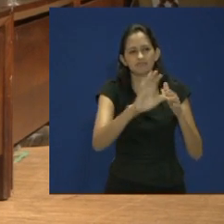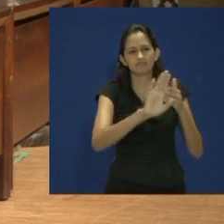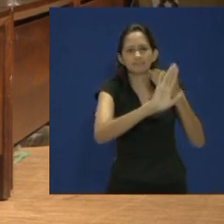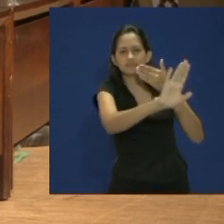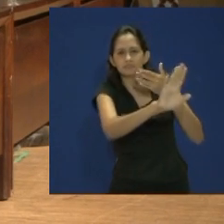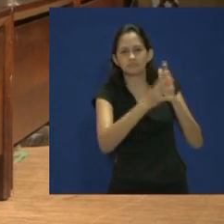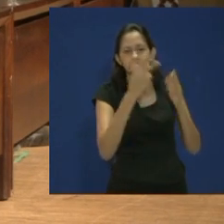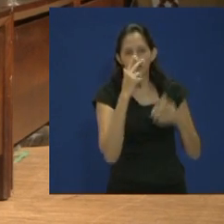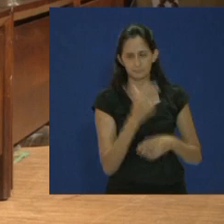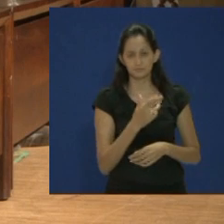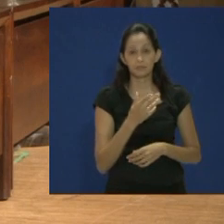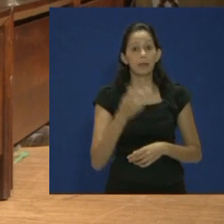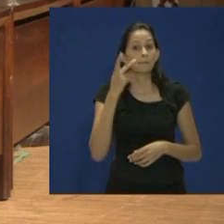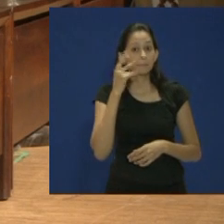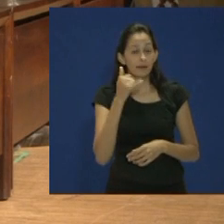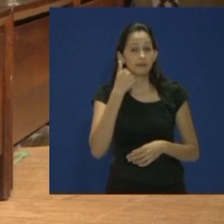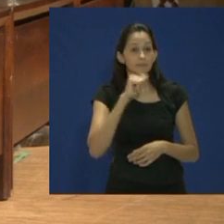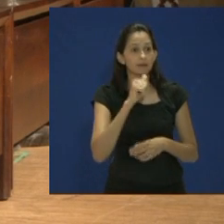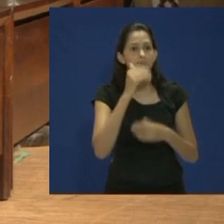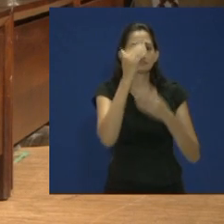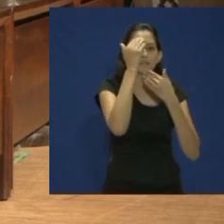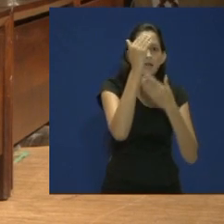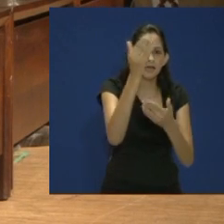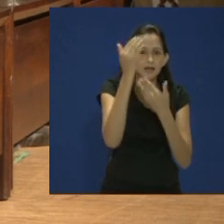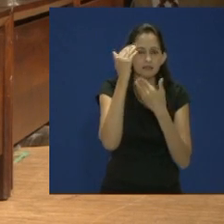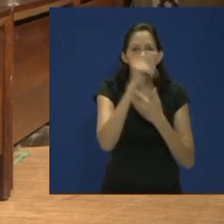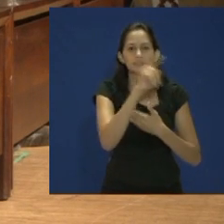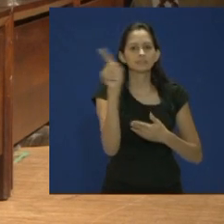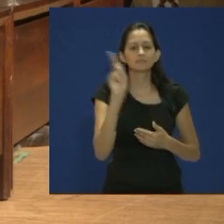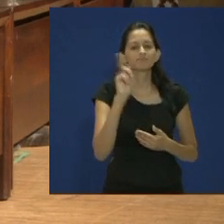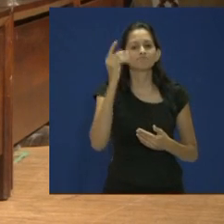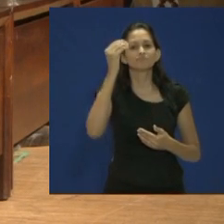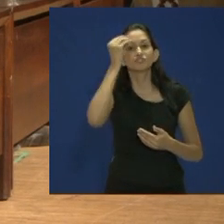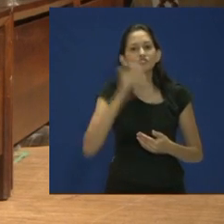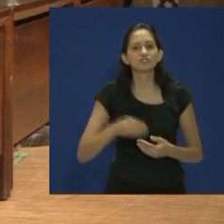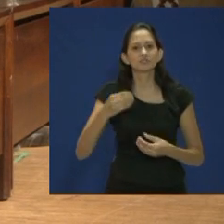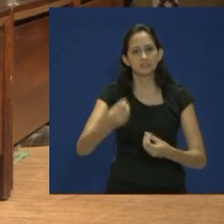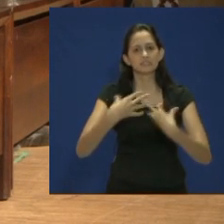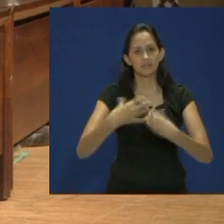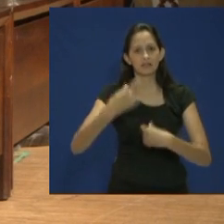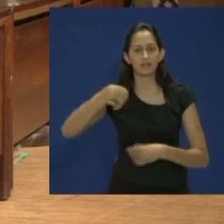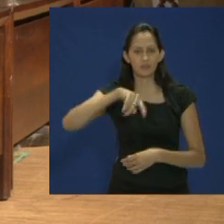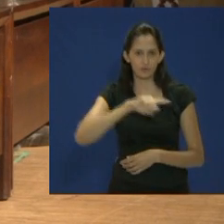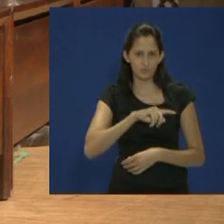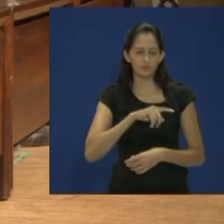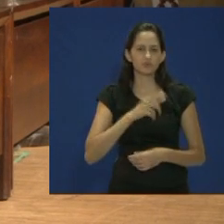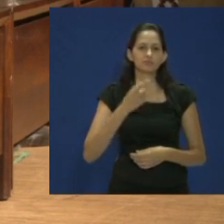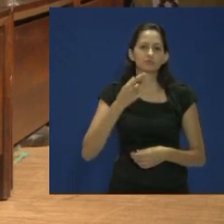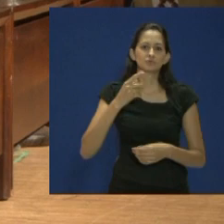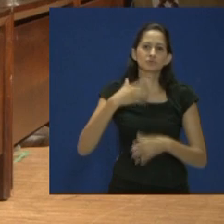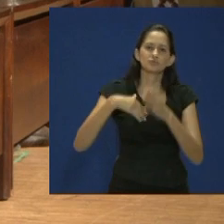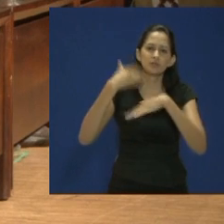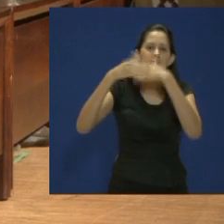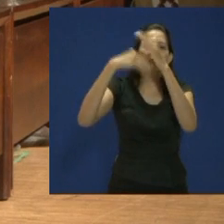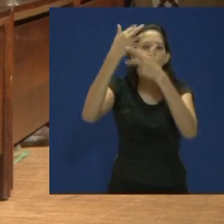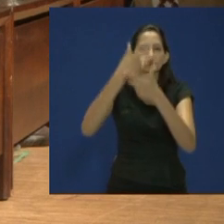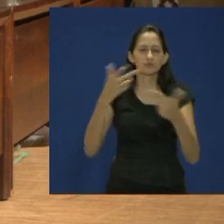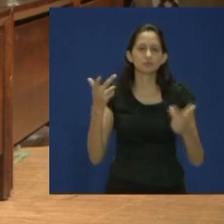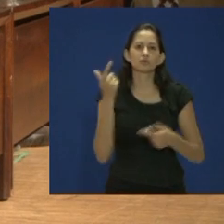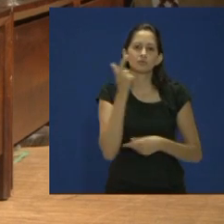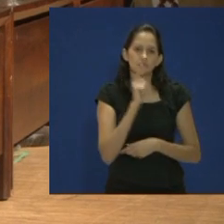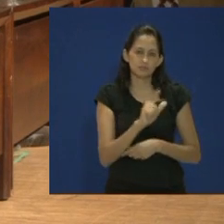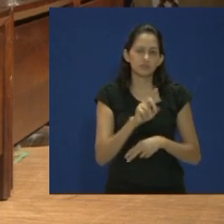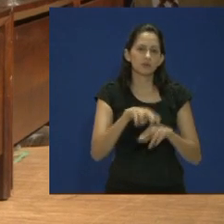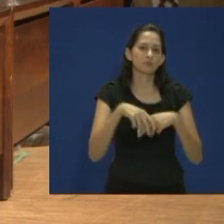Pais, obrigado por não terem se cansado de nos ensinar. As nossas realizações só foram possíveis